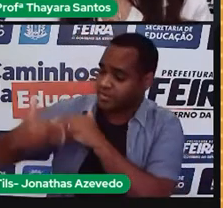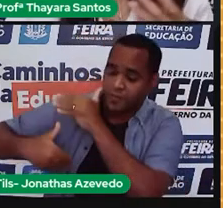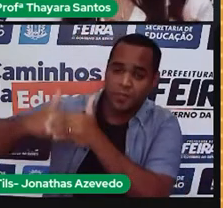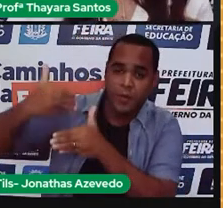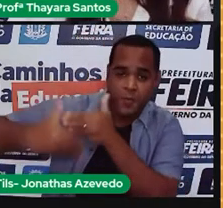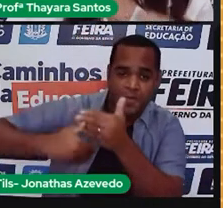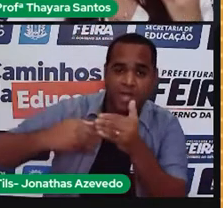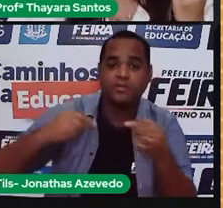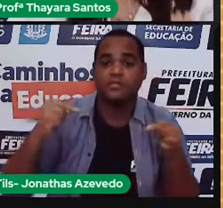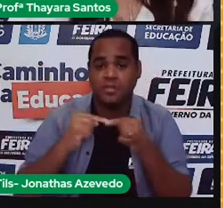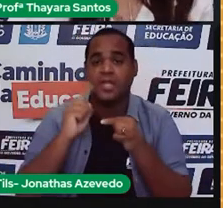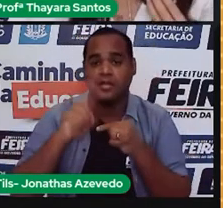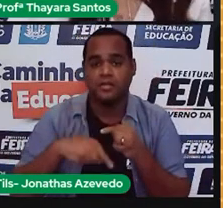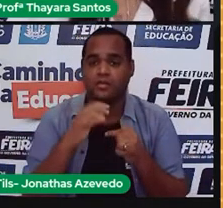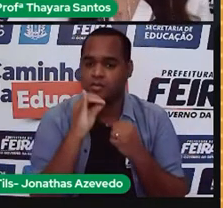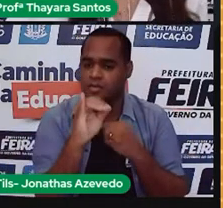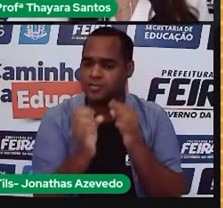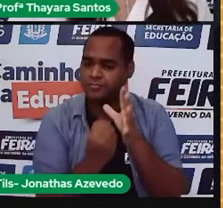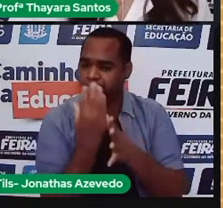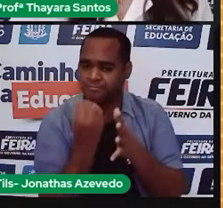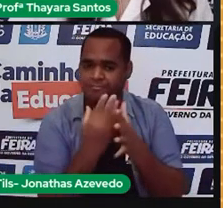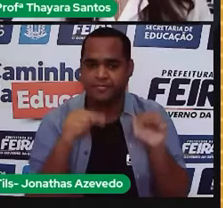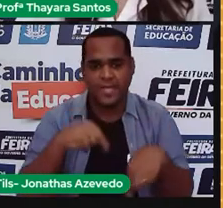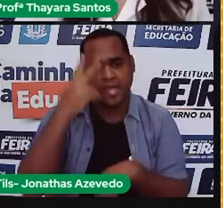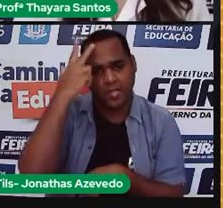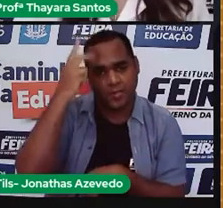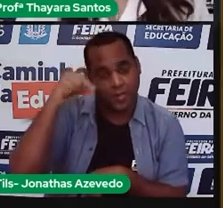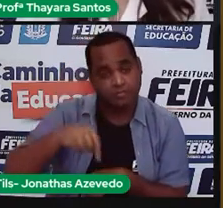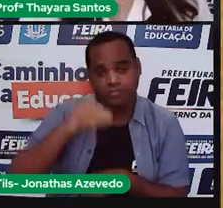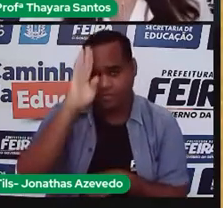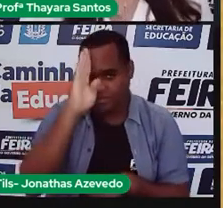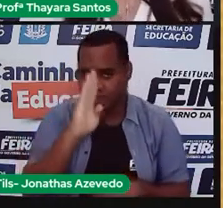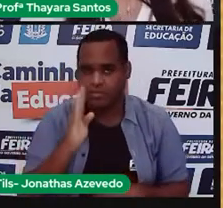produção de energia elétrica mais comum aqui no Brasil.